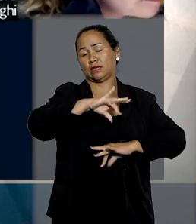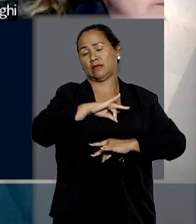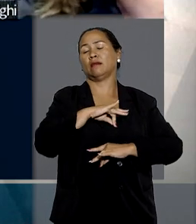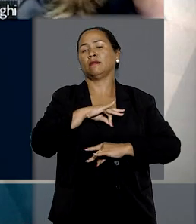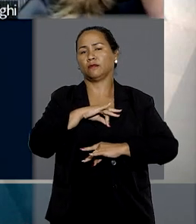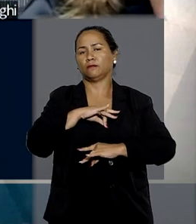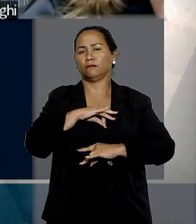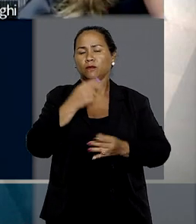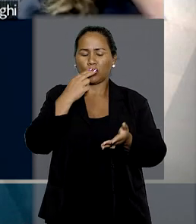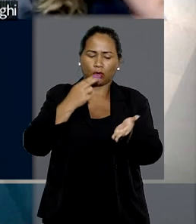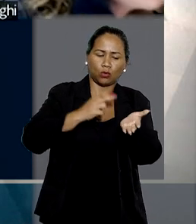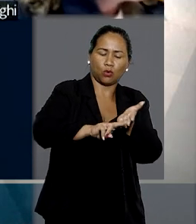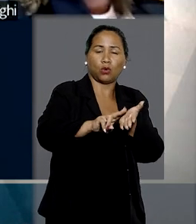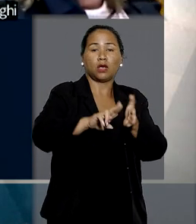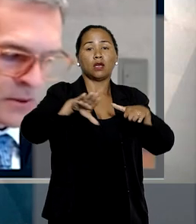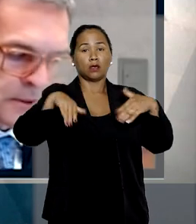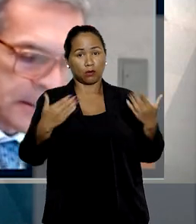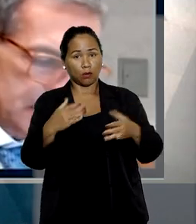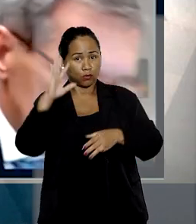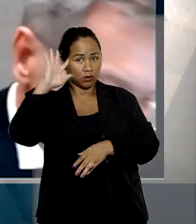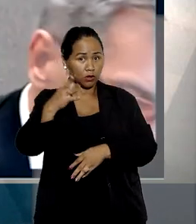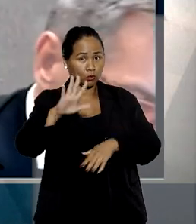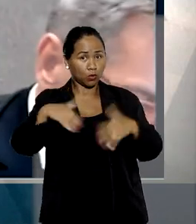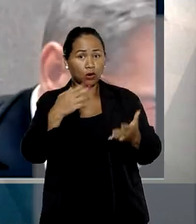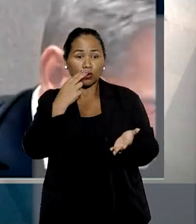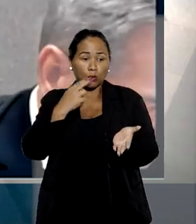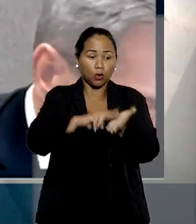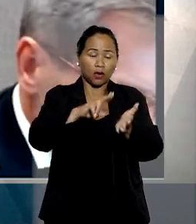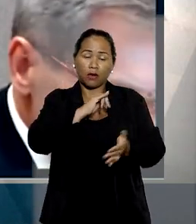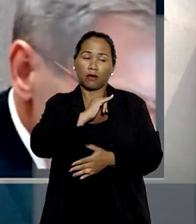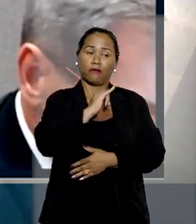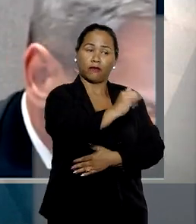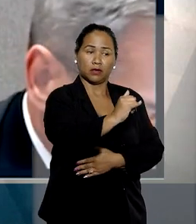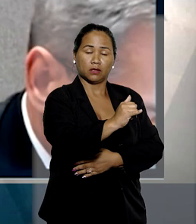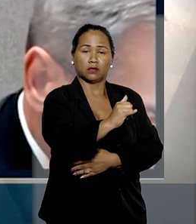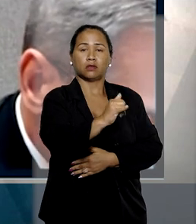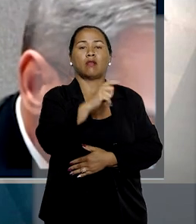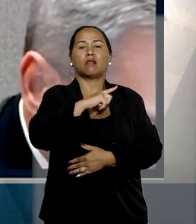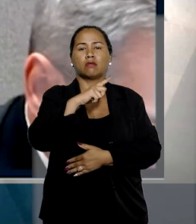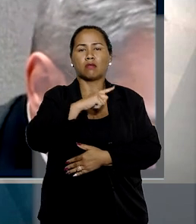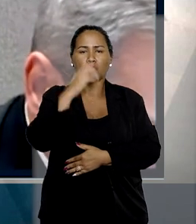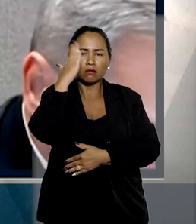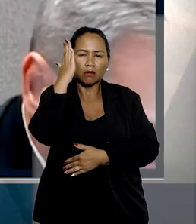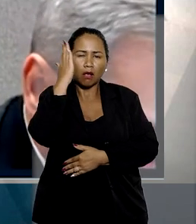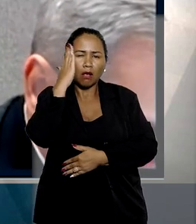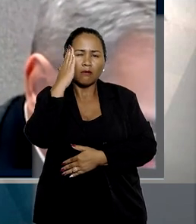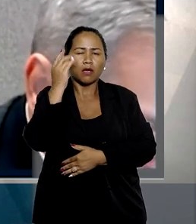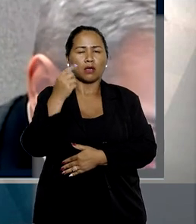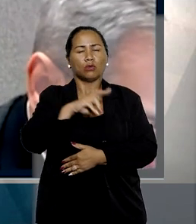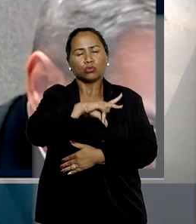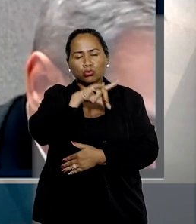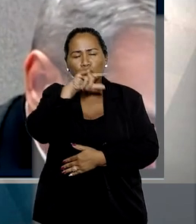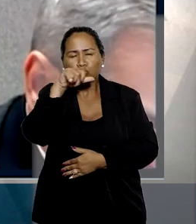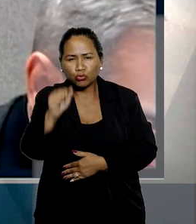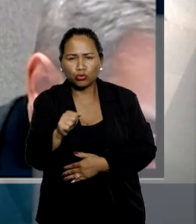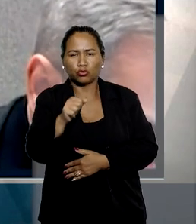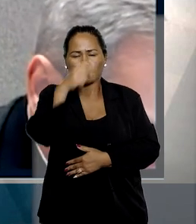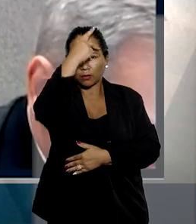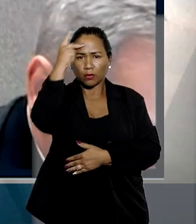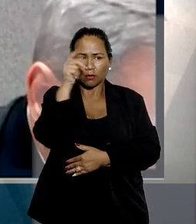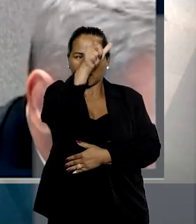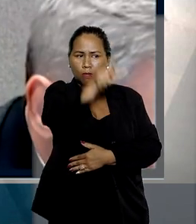citações acontecem pelo correio, o início do prazo coincide, de fato, com a data de juntada aos autos do